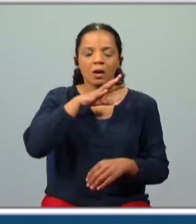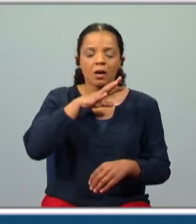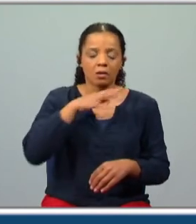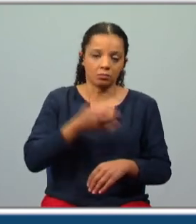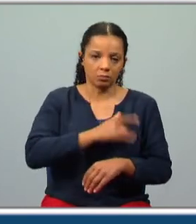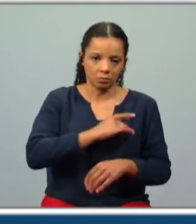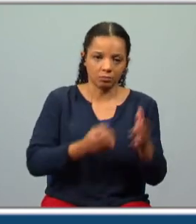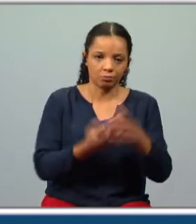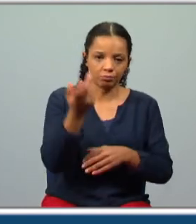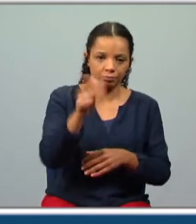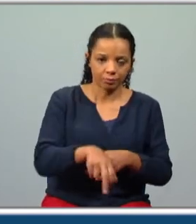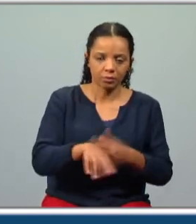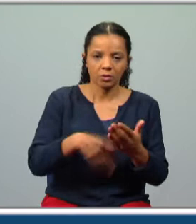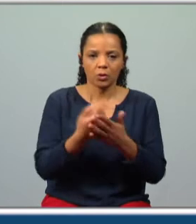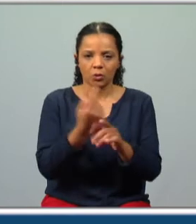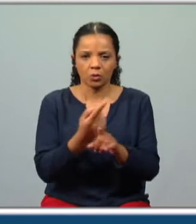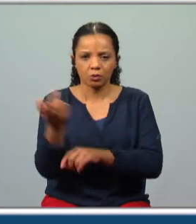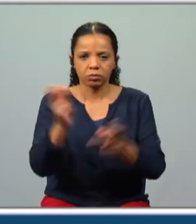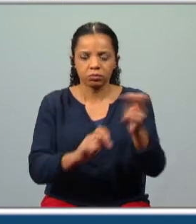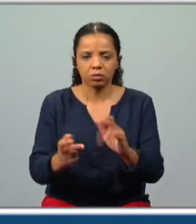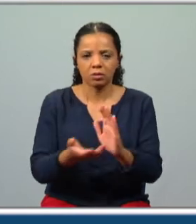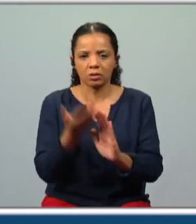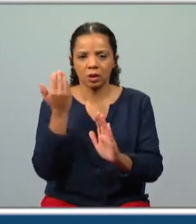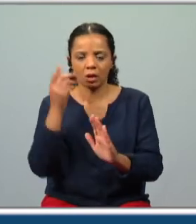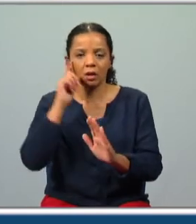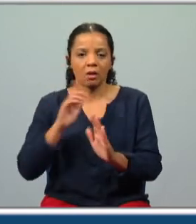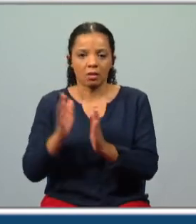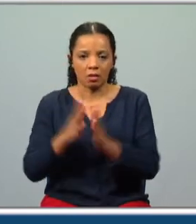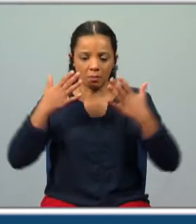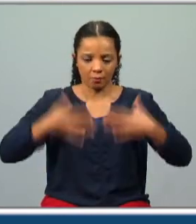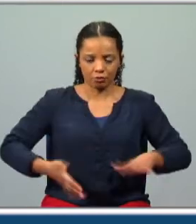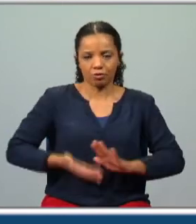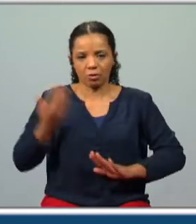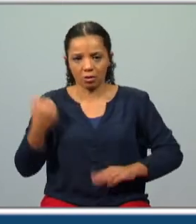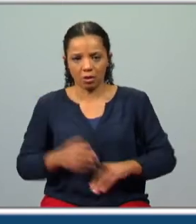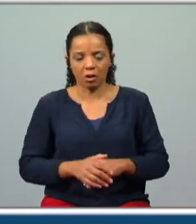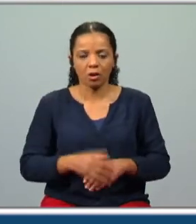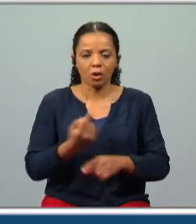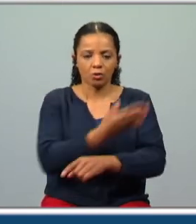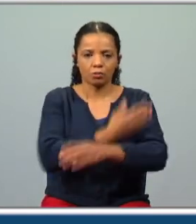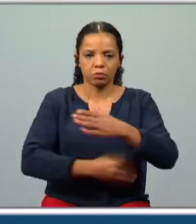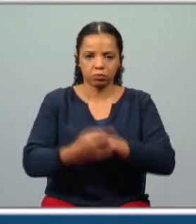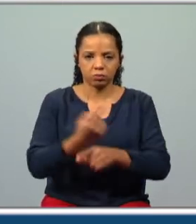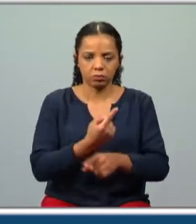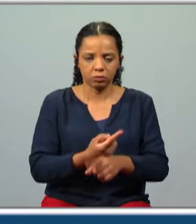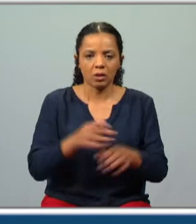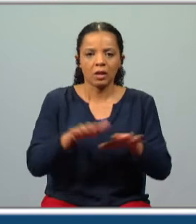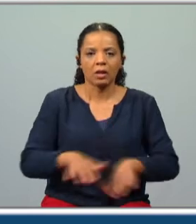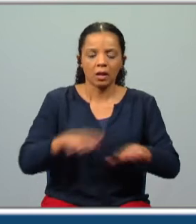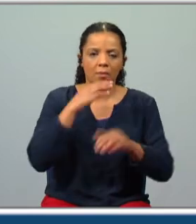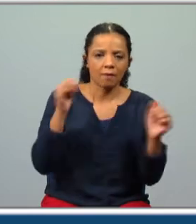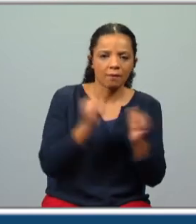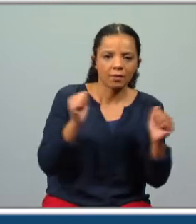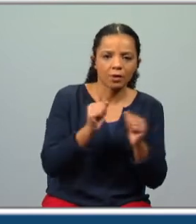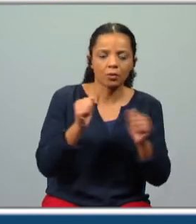nascidos verão os cafres ásperos e avaros tirar à linda dama seus vestidos os cristalinos membros e pré-claros a calma o frio ao